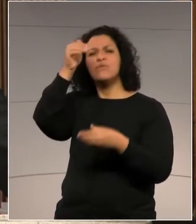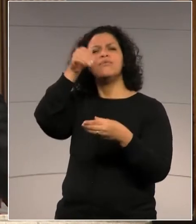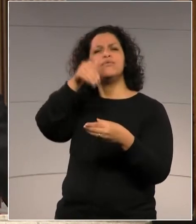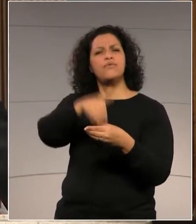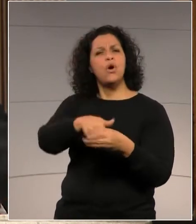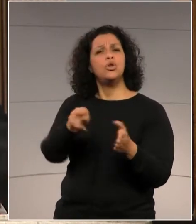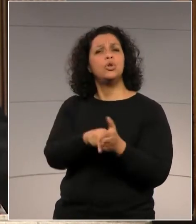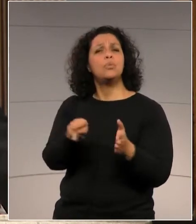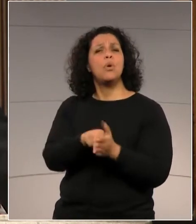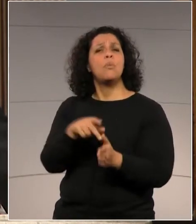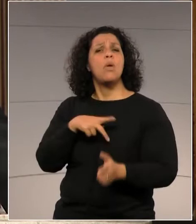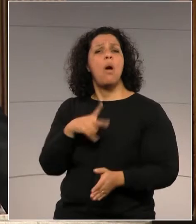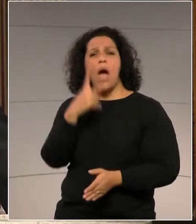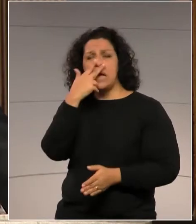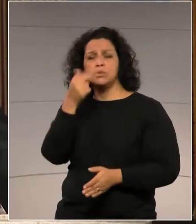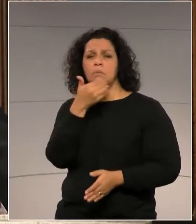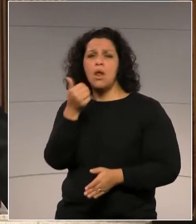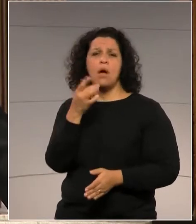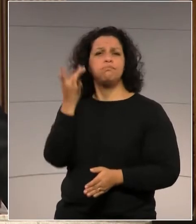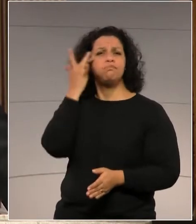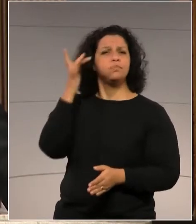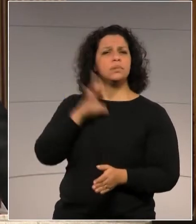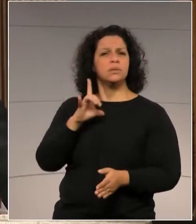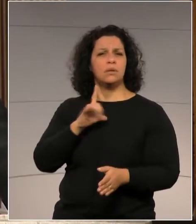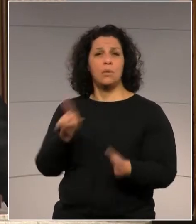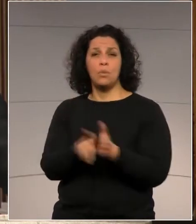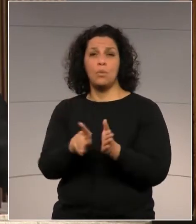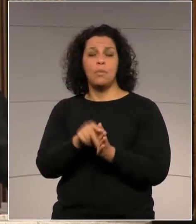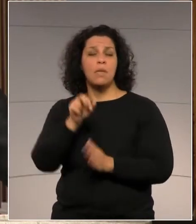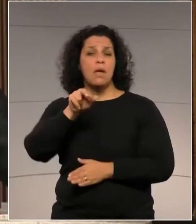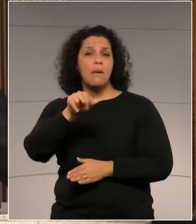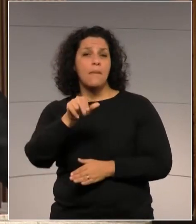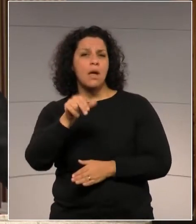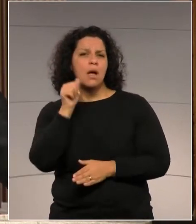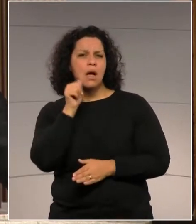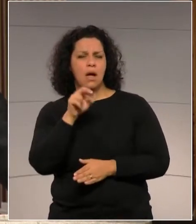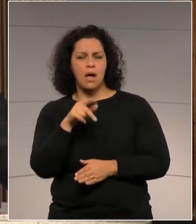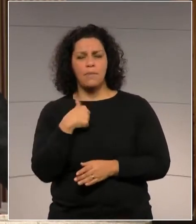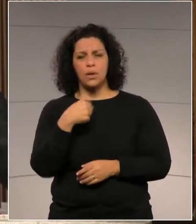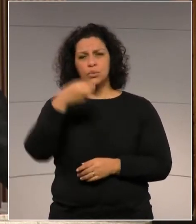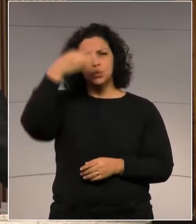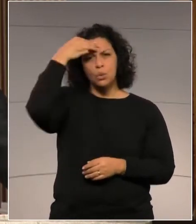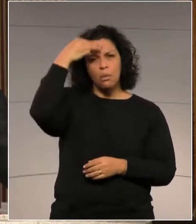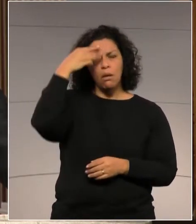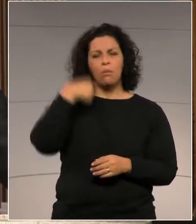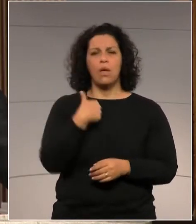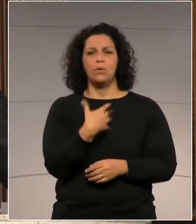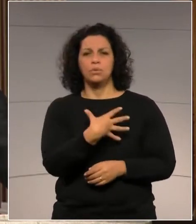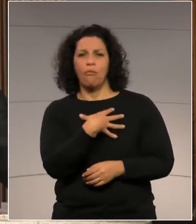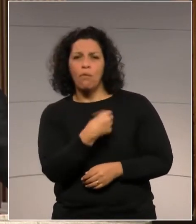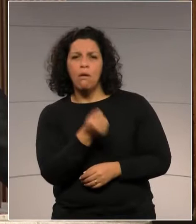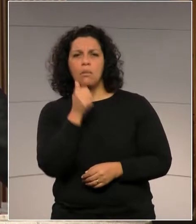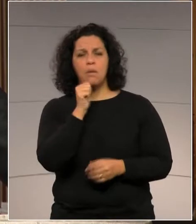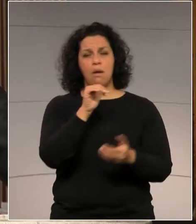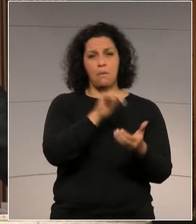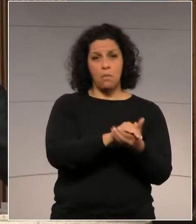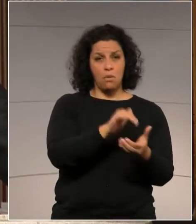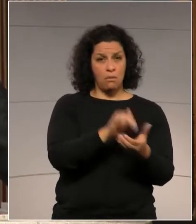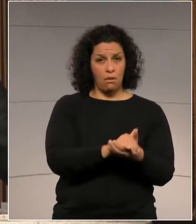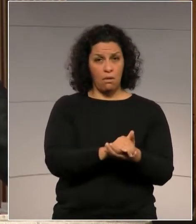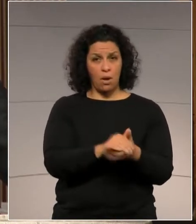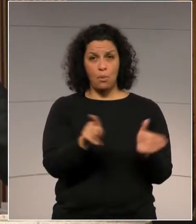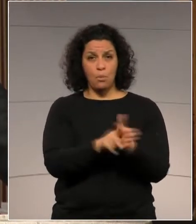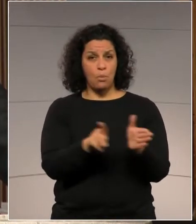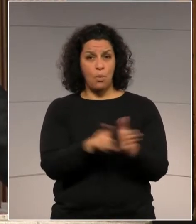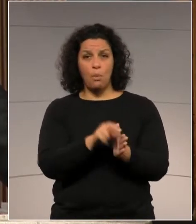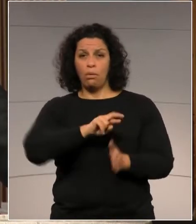acordo com a minha consciência. Minha irmã, meu sobrinho, meus filhos, minha esposa, não tem